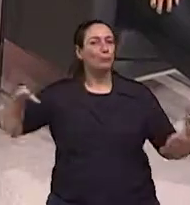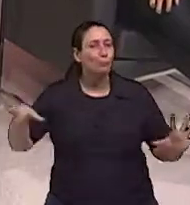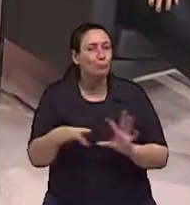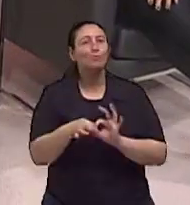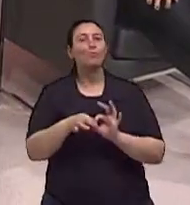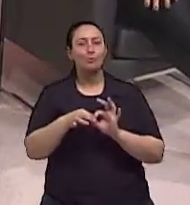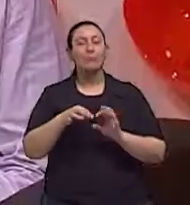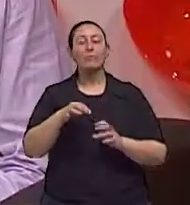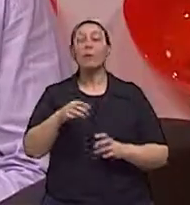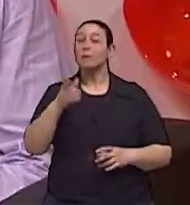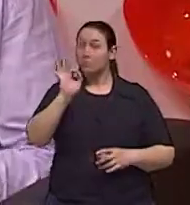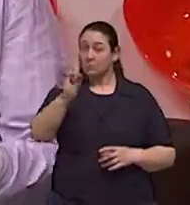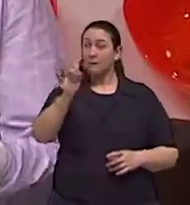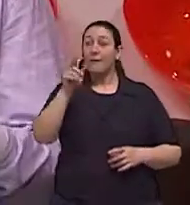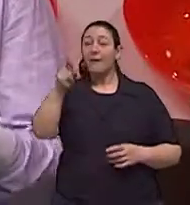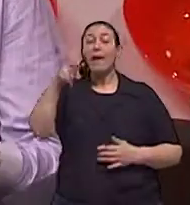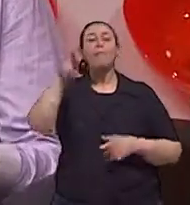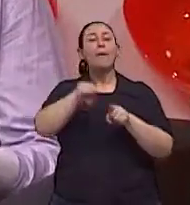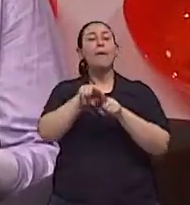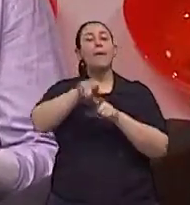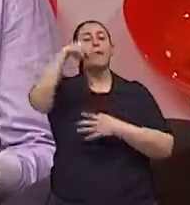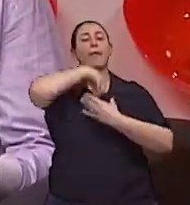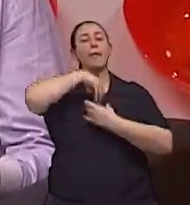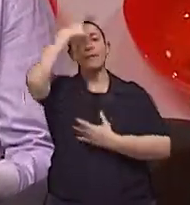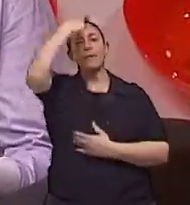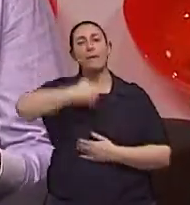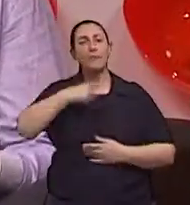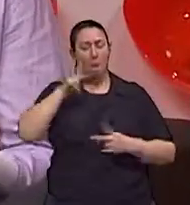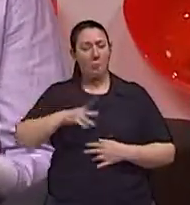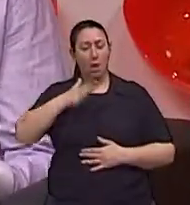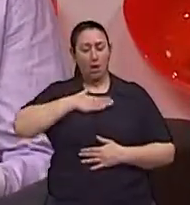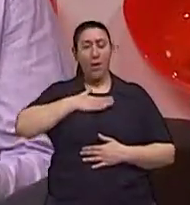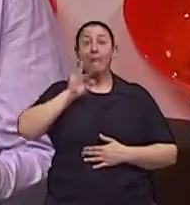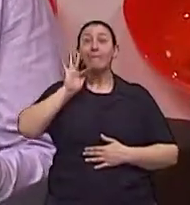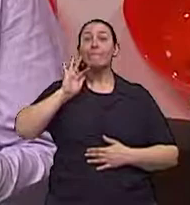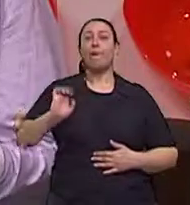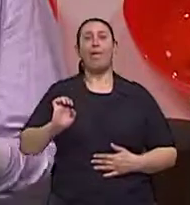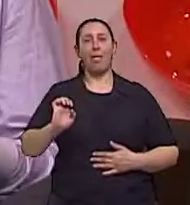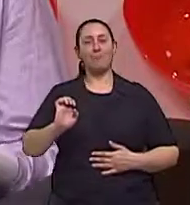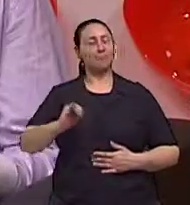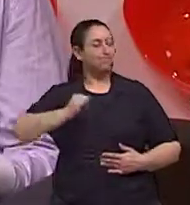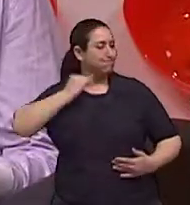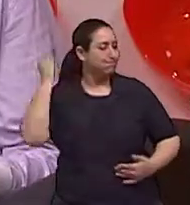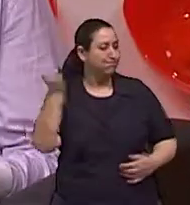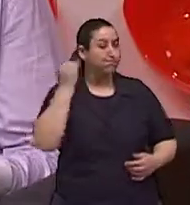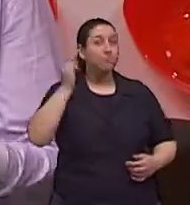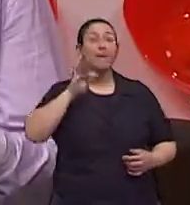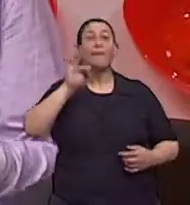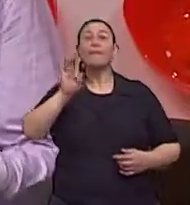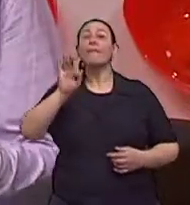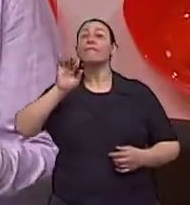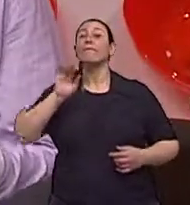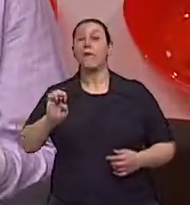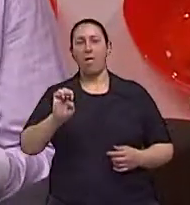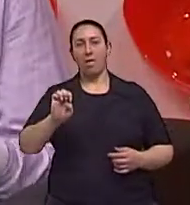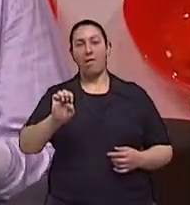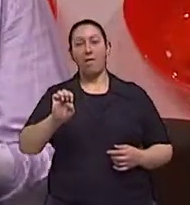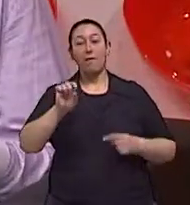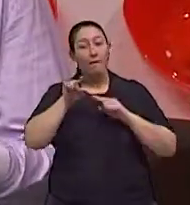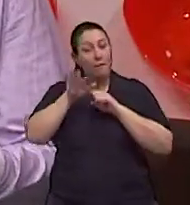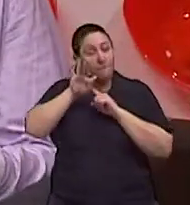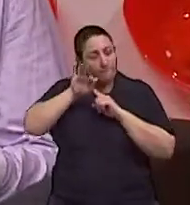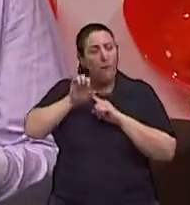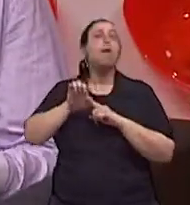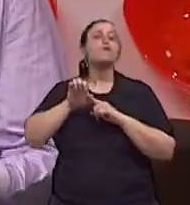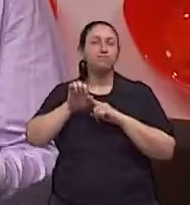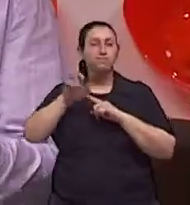obrigatoriamente espiritualidade Perfeito Tu ter fé no médico que tu está se tratando ou no psicólogo ter fé naqueles recursos com certeza produz